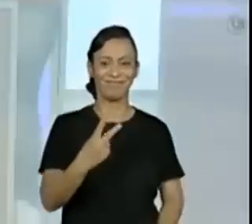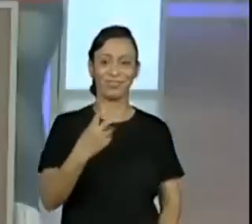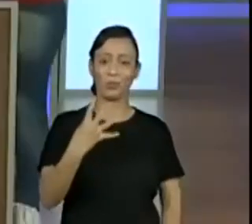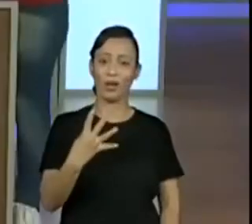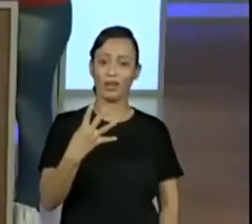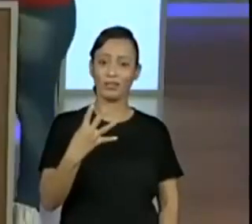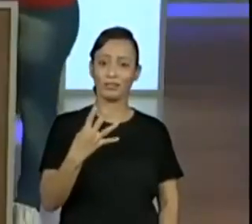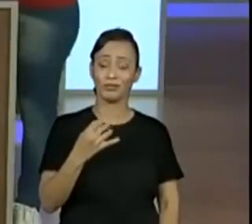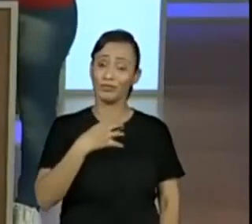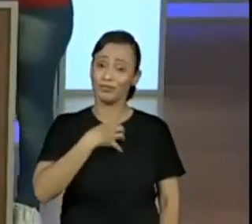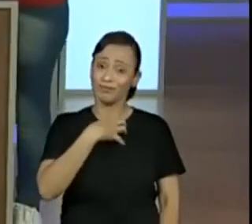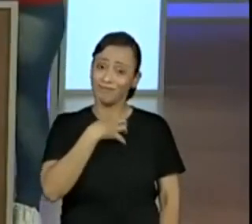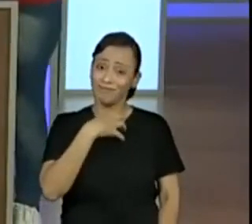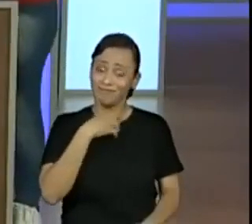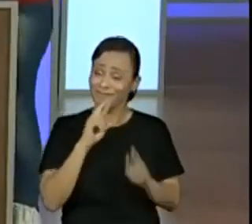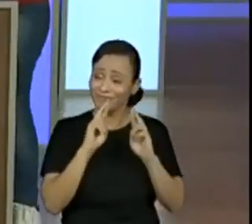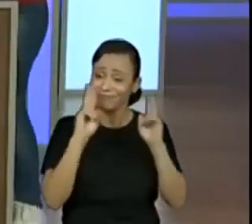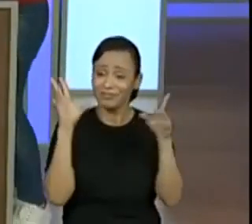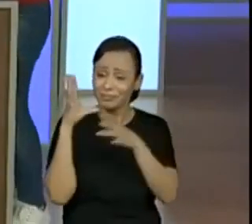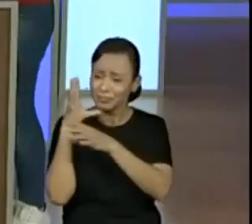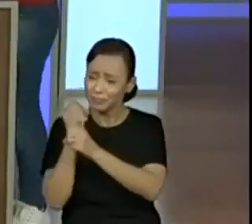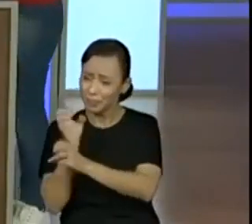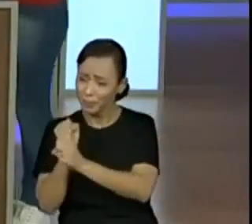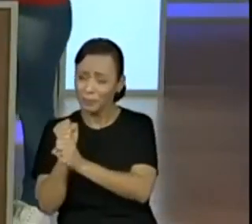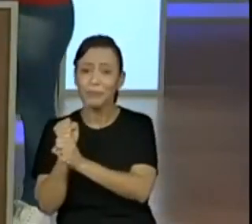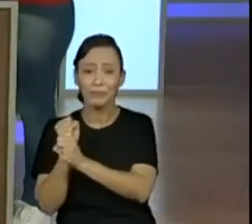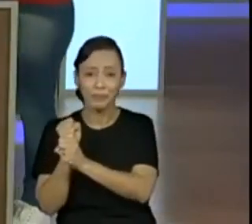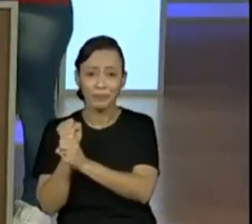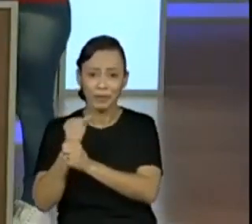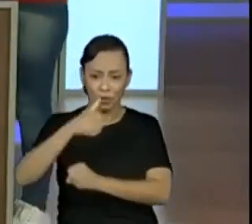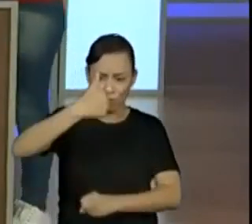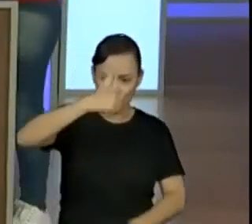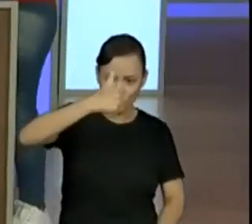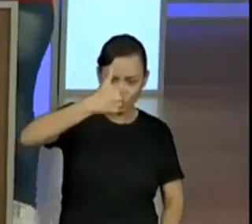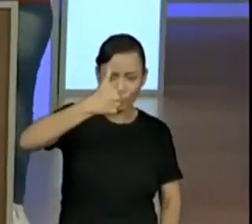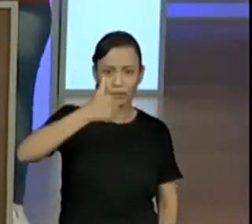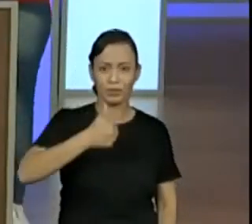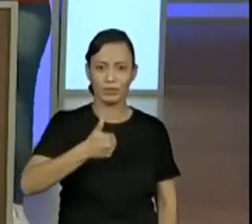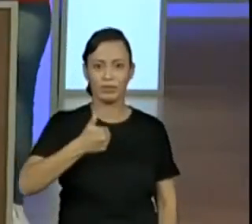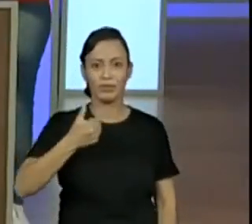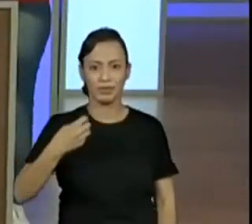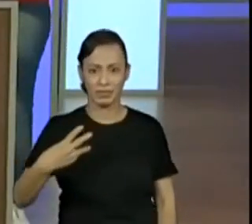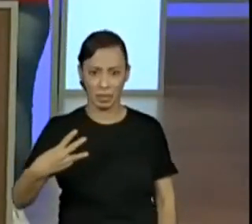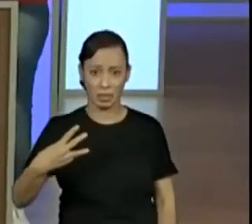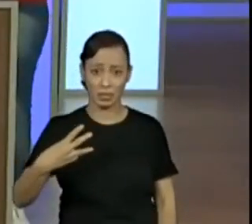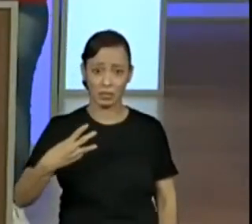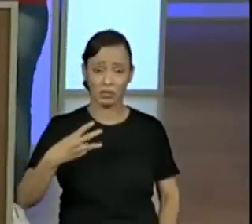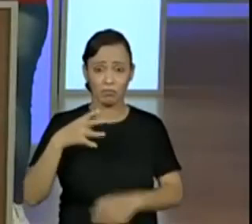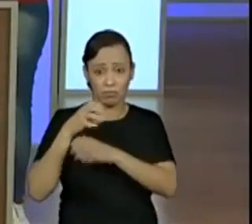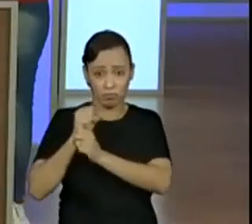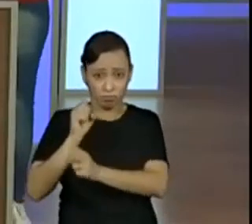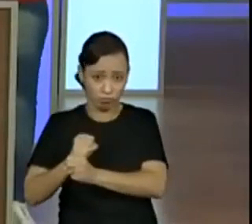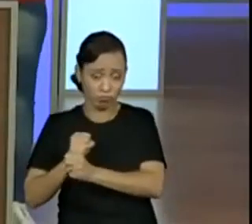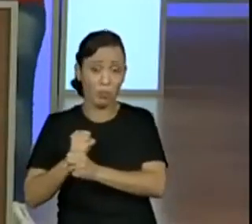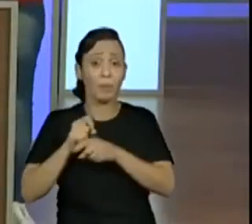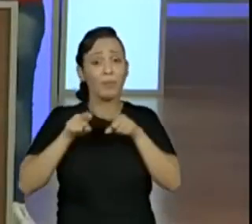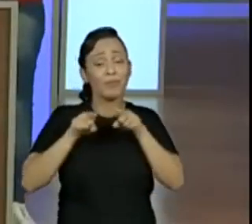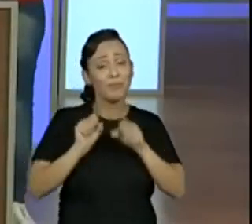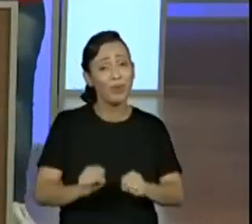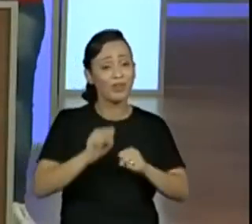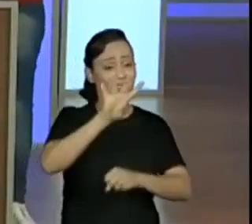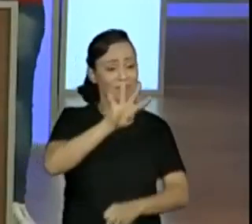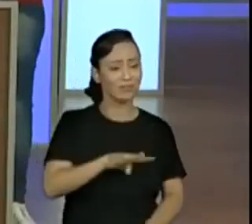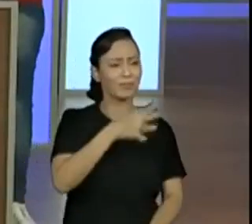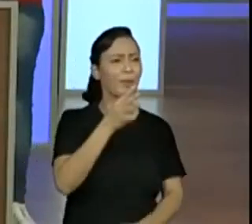jeito, não é verdade, podia voltar e fazer aquilo que nós fizemos no primeiro, que foi a sua primeira estratégia. E essa